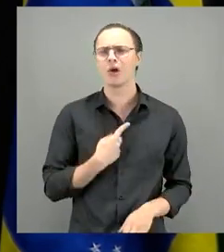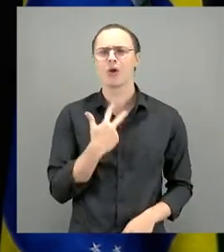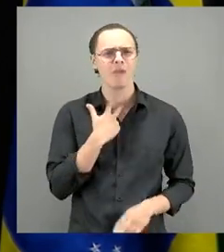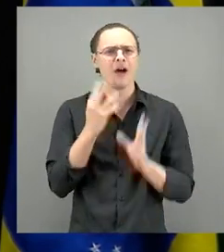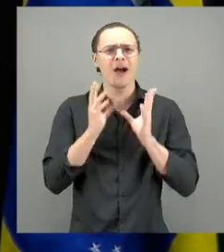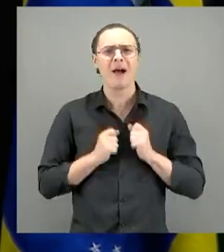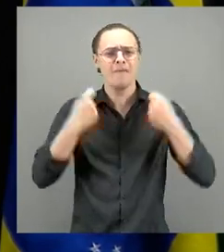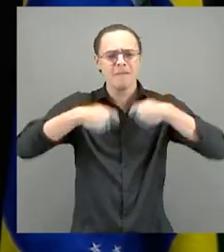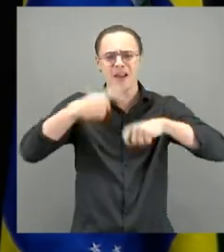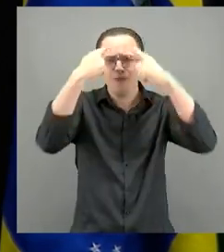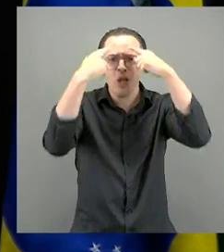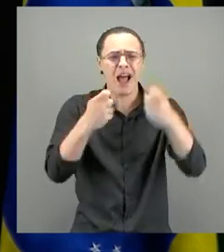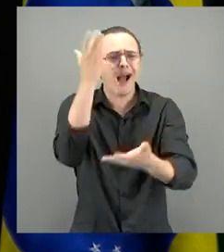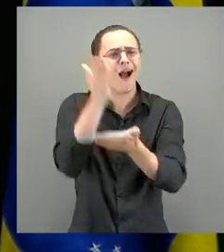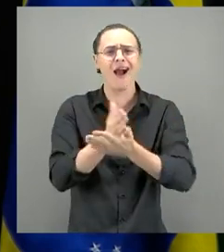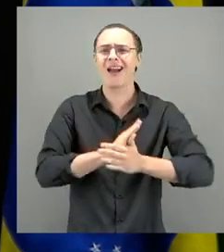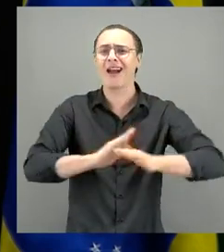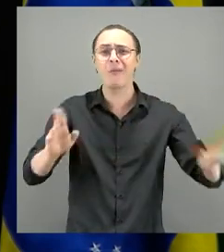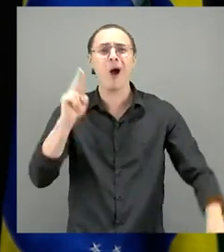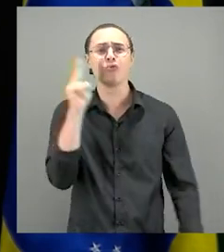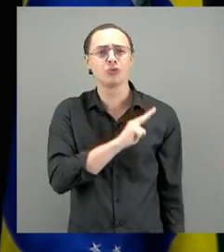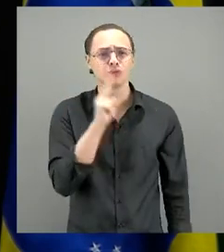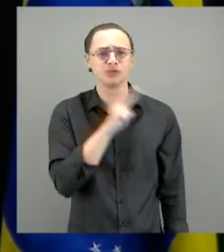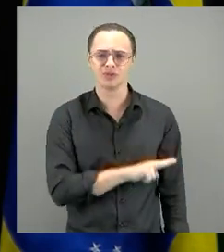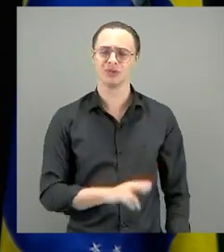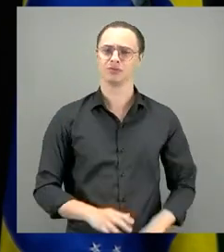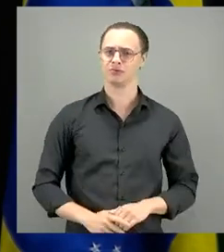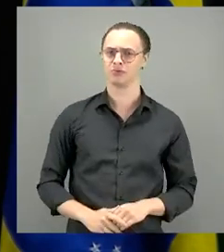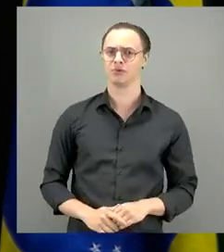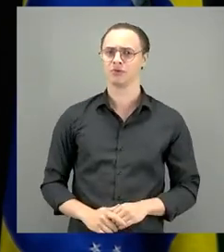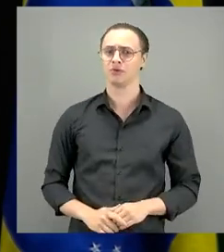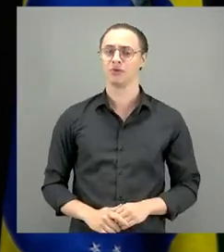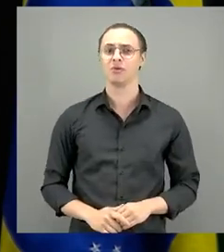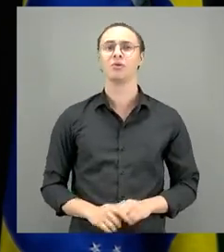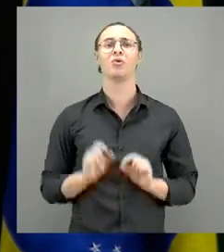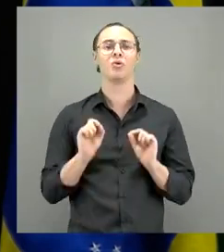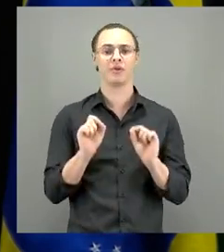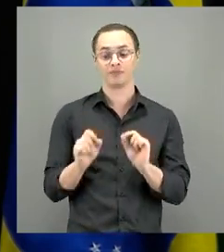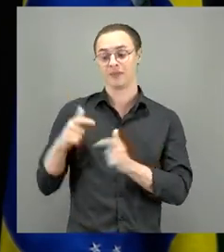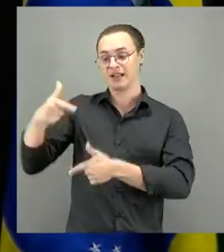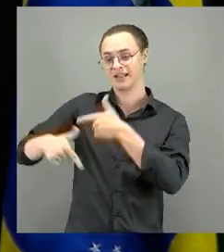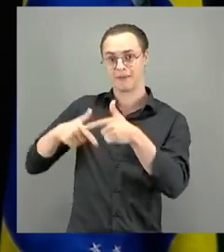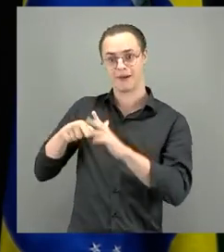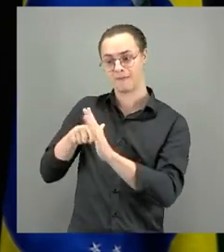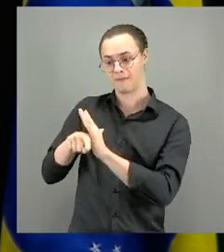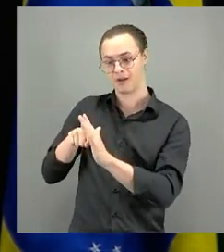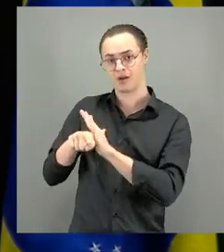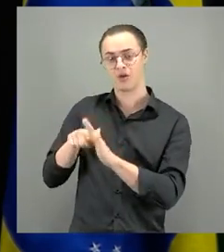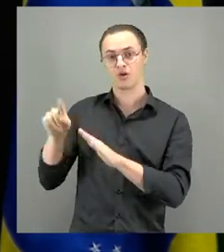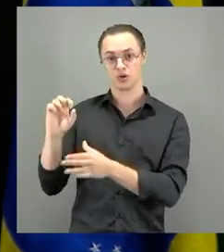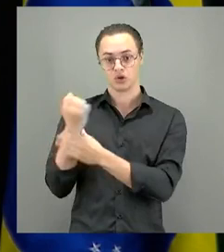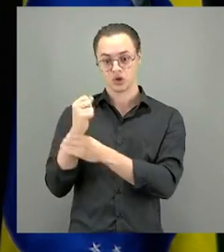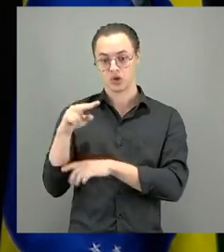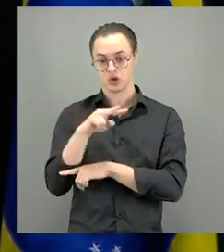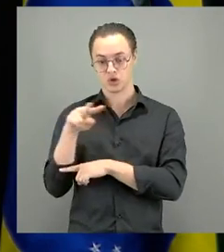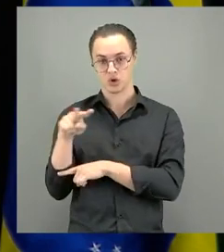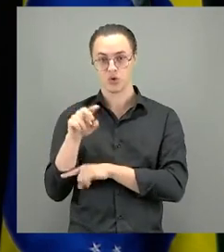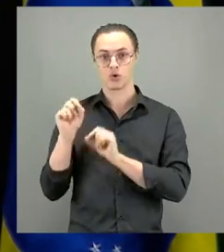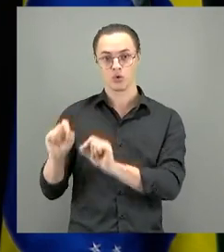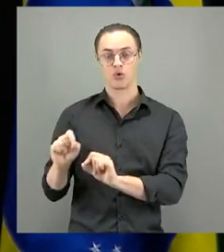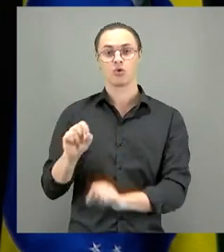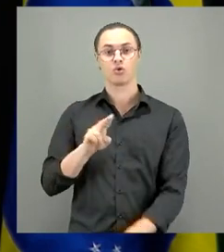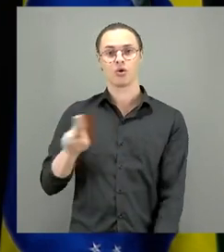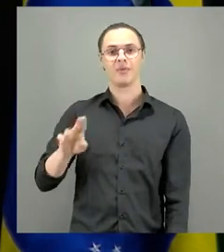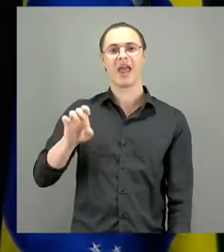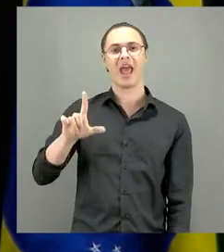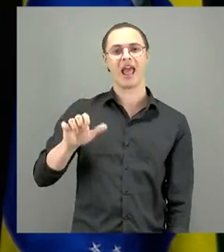tem que acabar imediatamente. Um trabalho elaborado pela rede do Observatório de Segurança, intitulado Elas